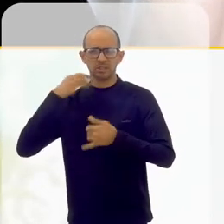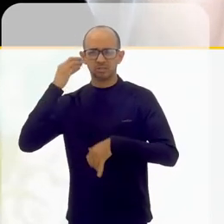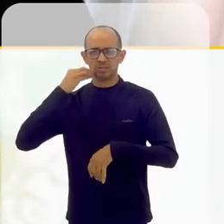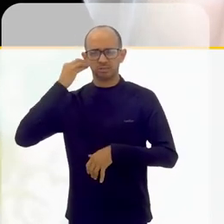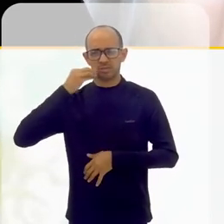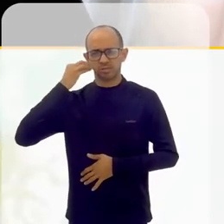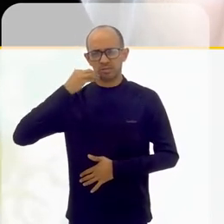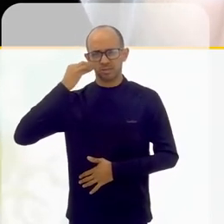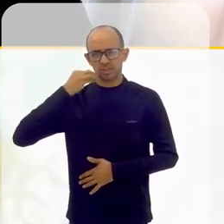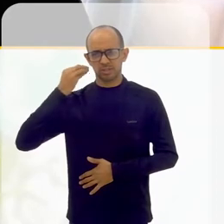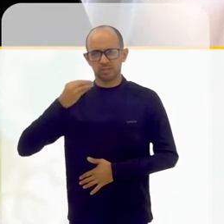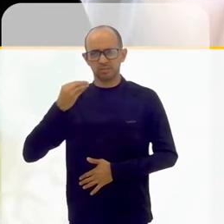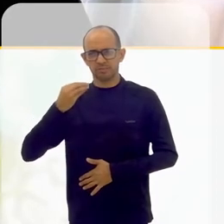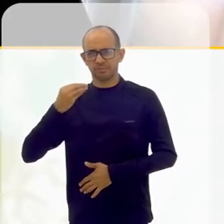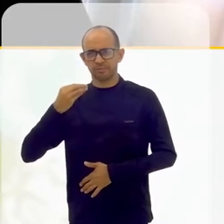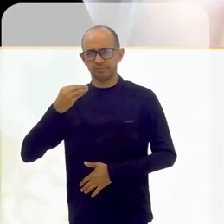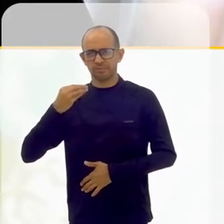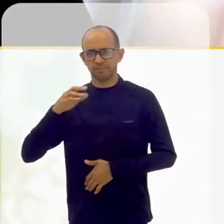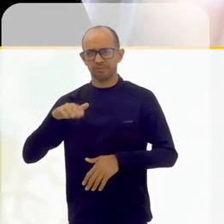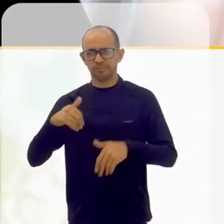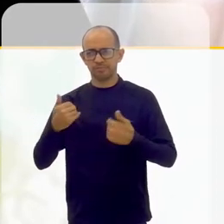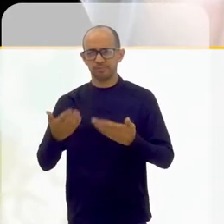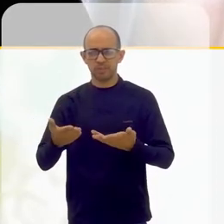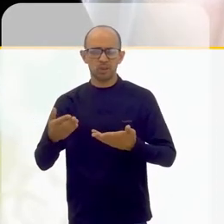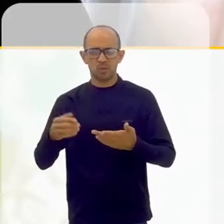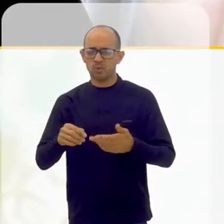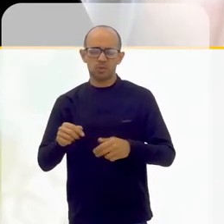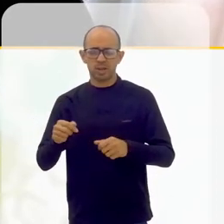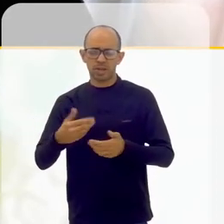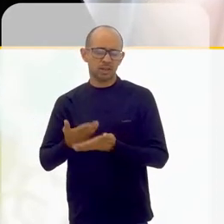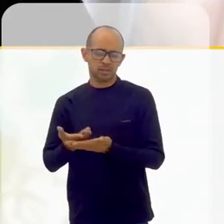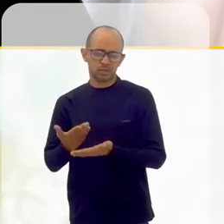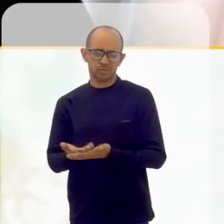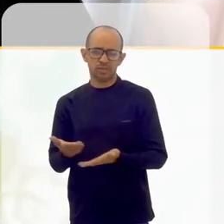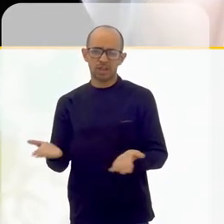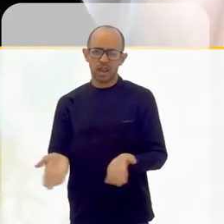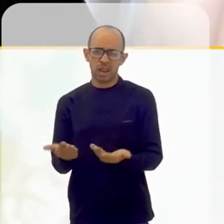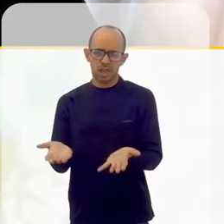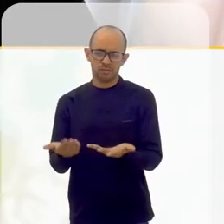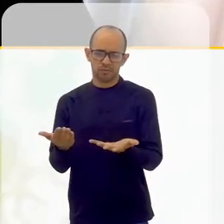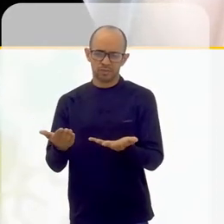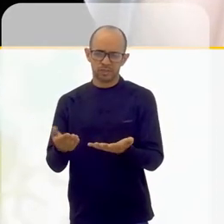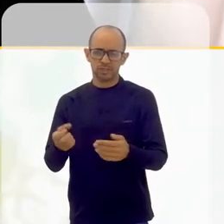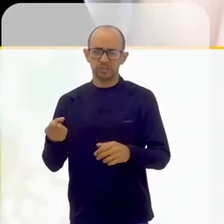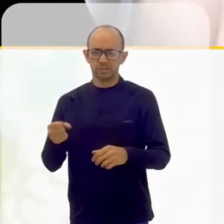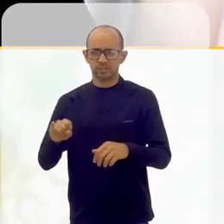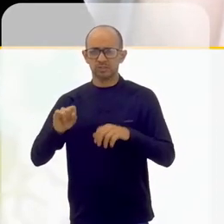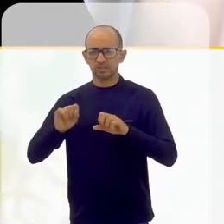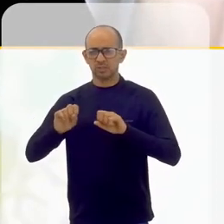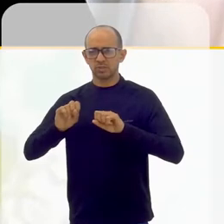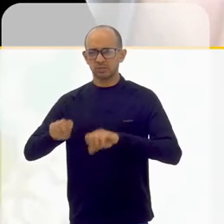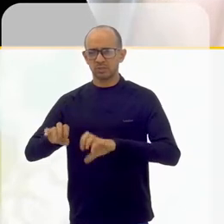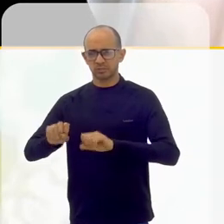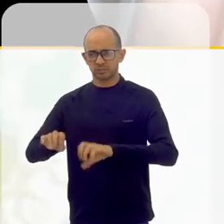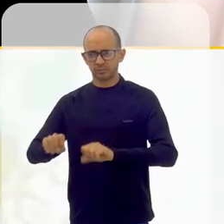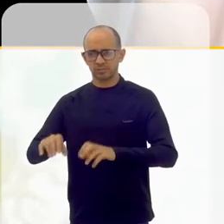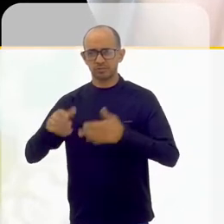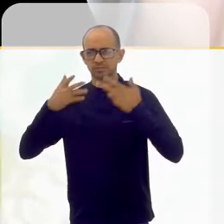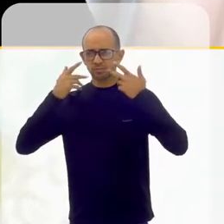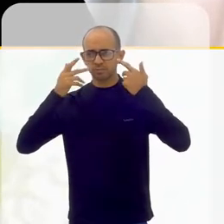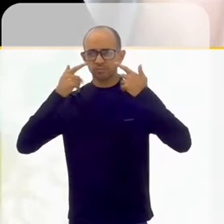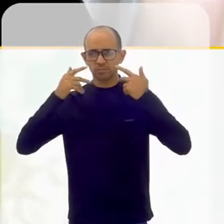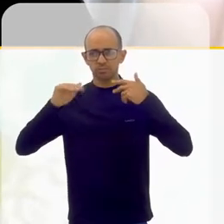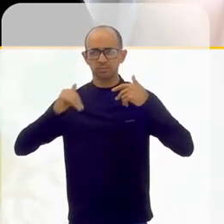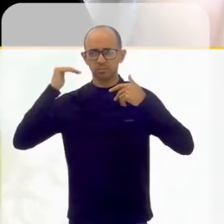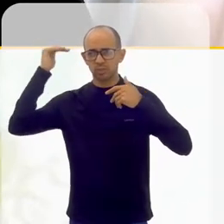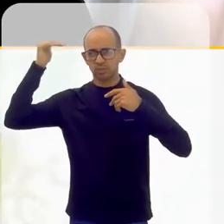experimentação, né? Então, influi muito mais tranquilamente. Quando a vai dar aula de teatro para adultos, são adultos